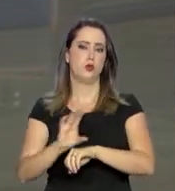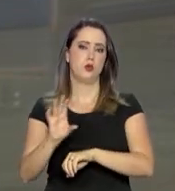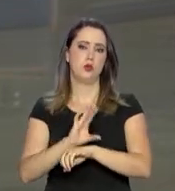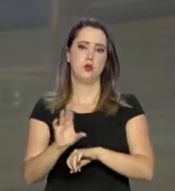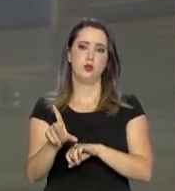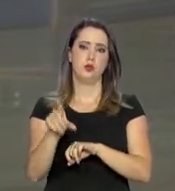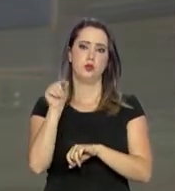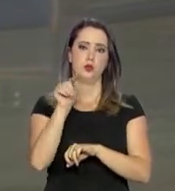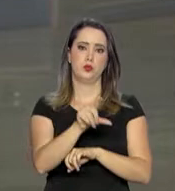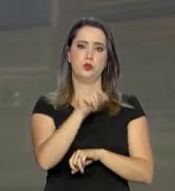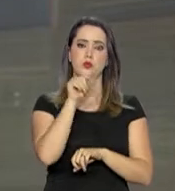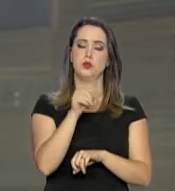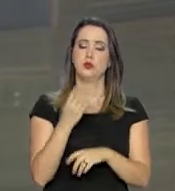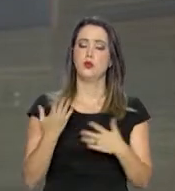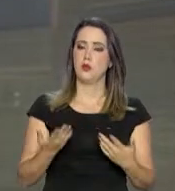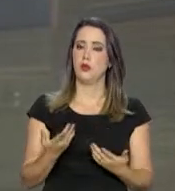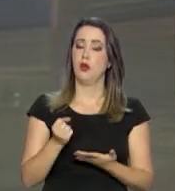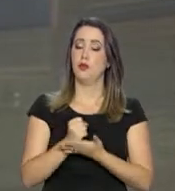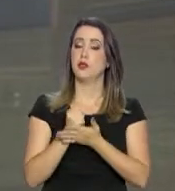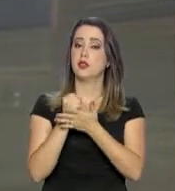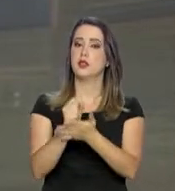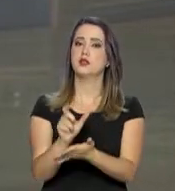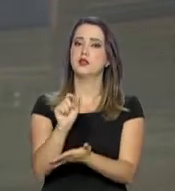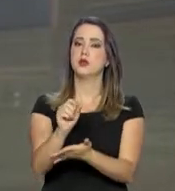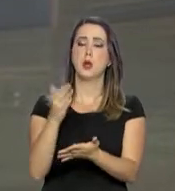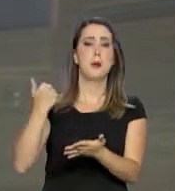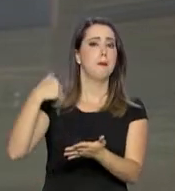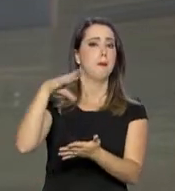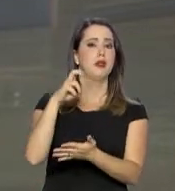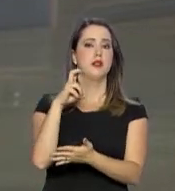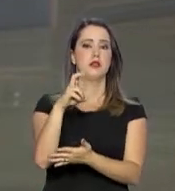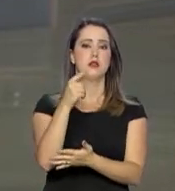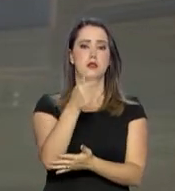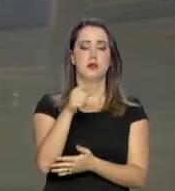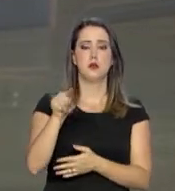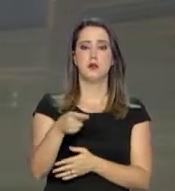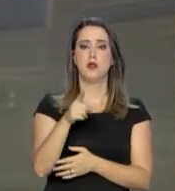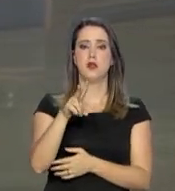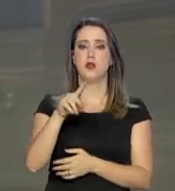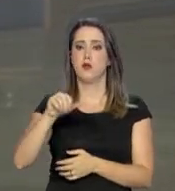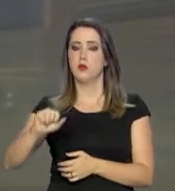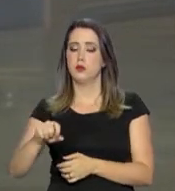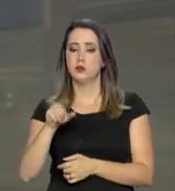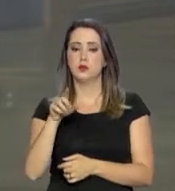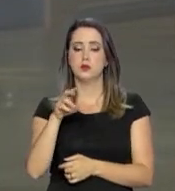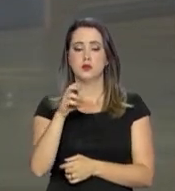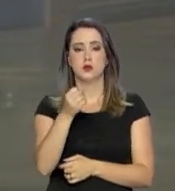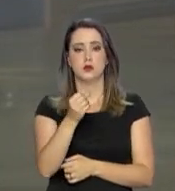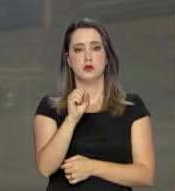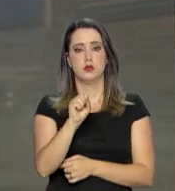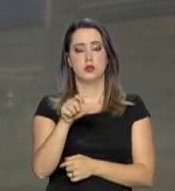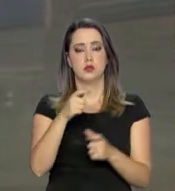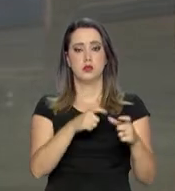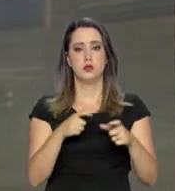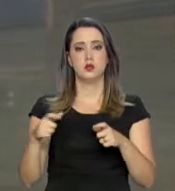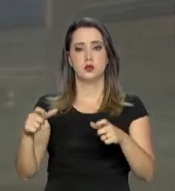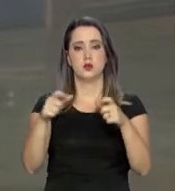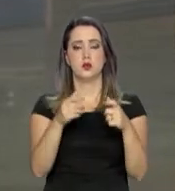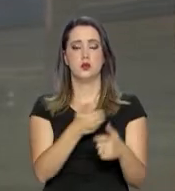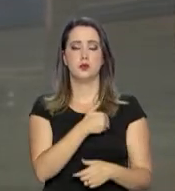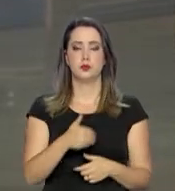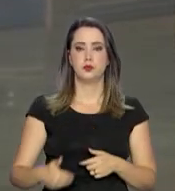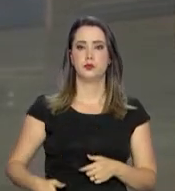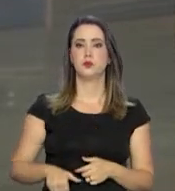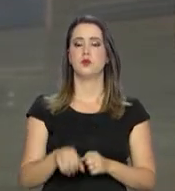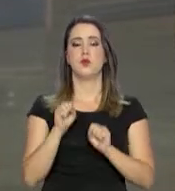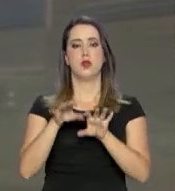escolhidos. Estão sendo ofertadas mais de 57 mil vagas em 68 instituições públicas de